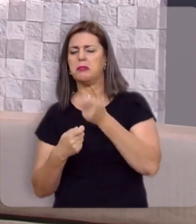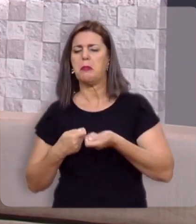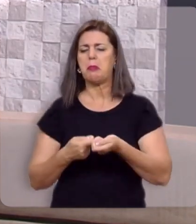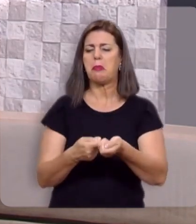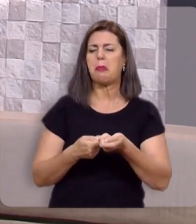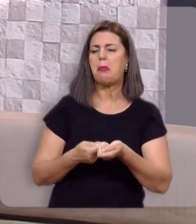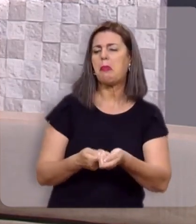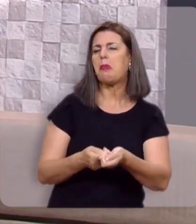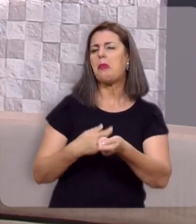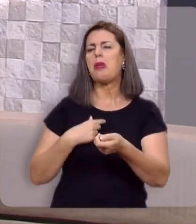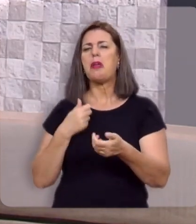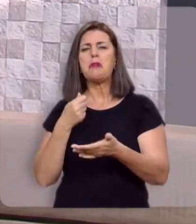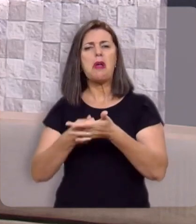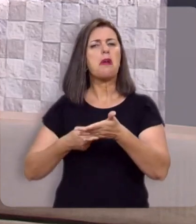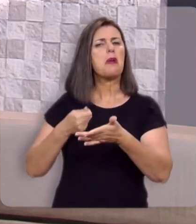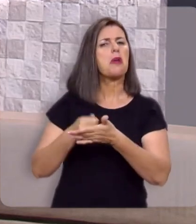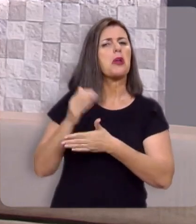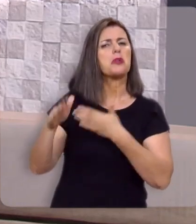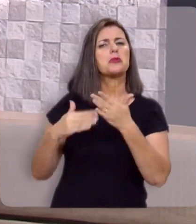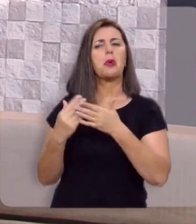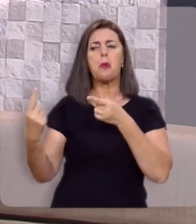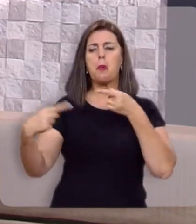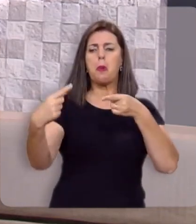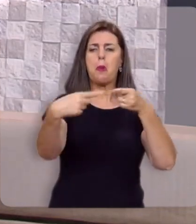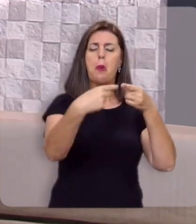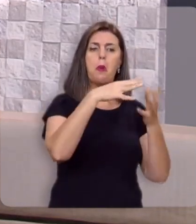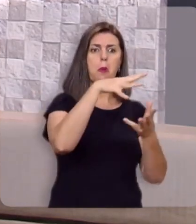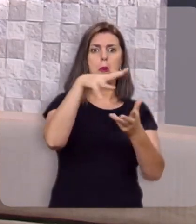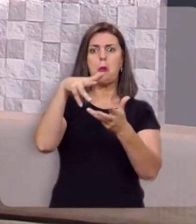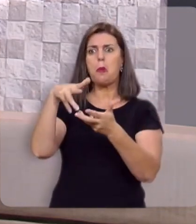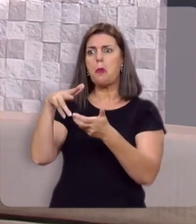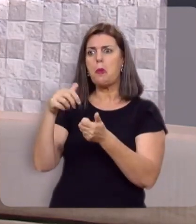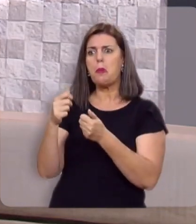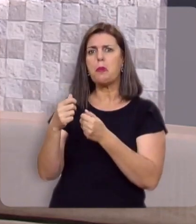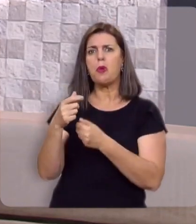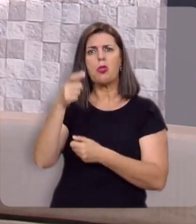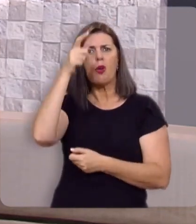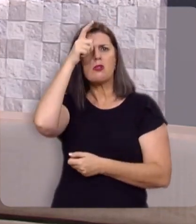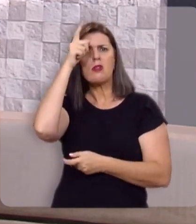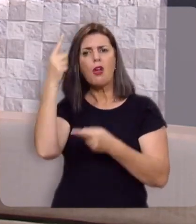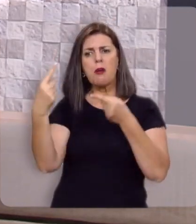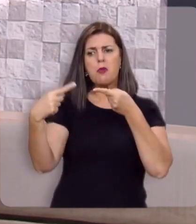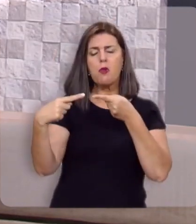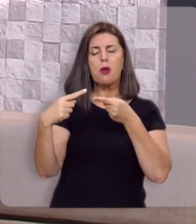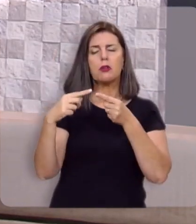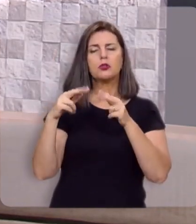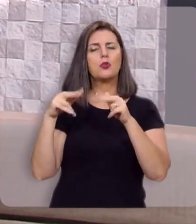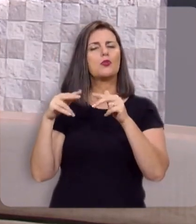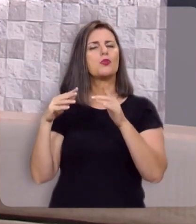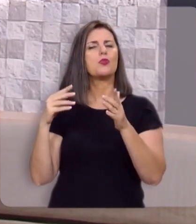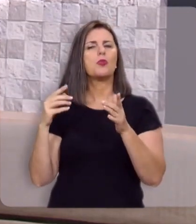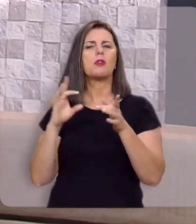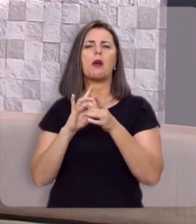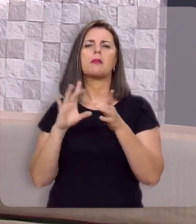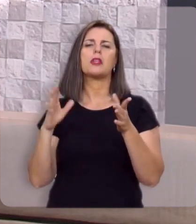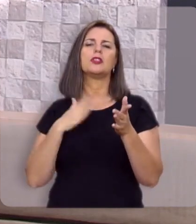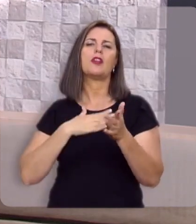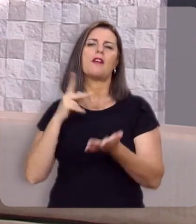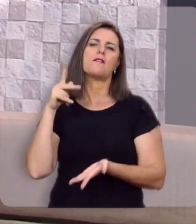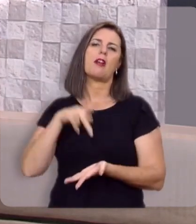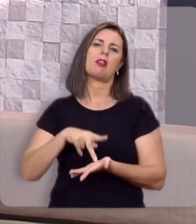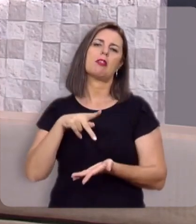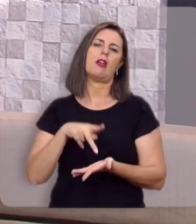fustigado com varas. Enfrentei toda a sorte de oposição do mundo e a carranca do diabo. Mas nunca abri mão da verdade.